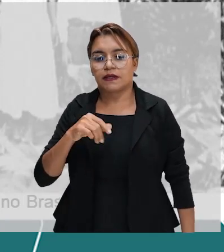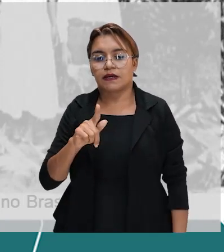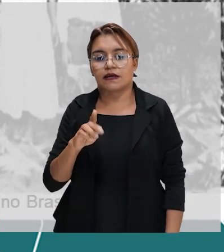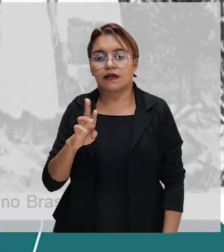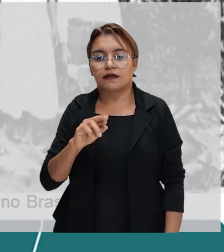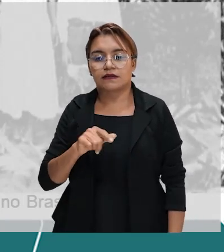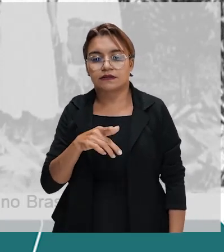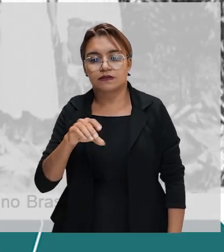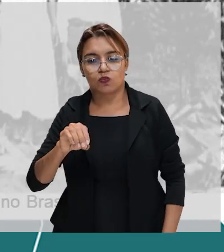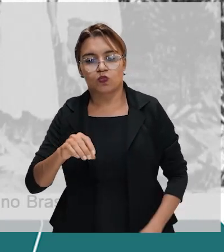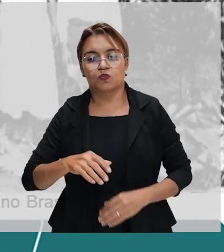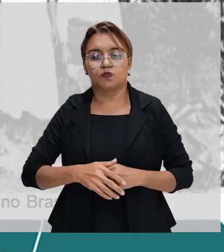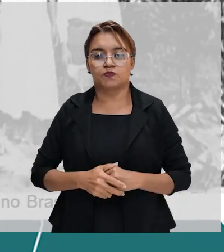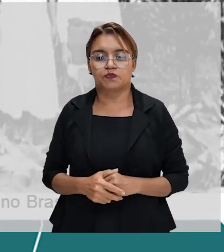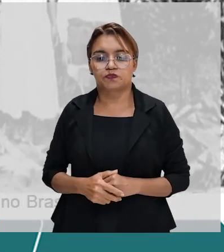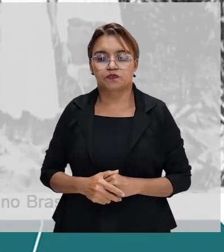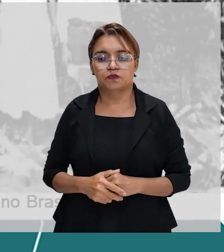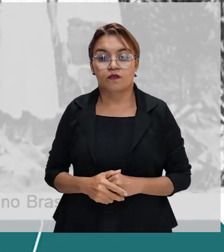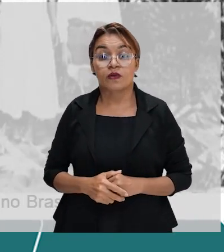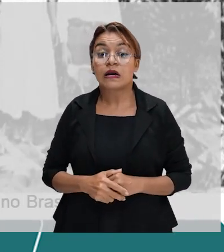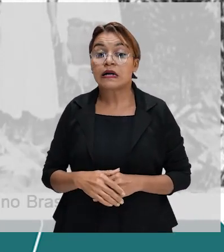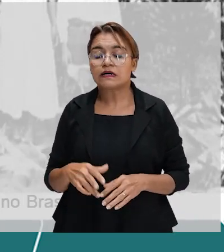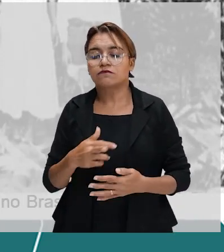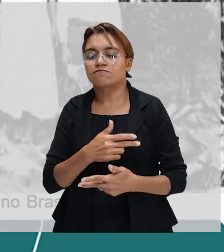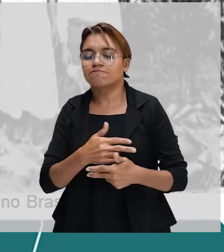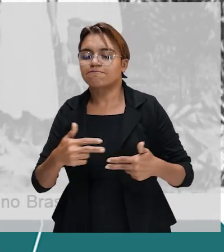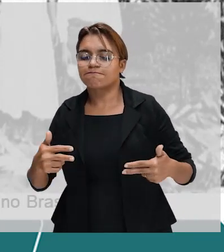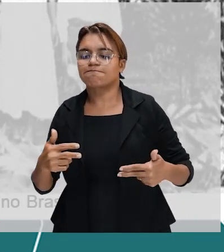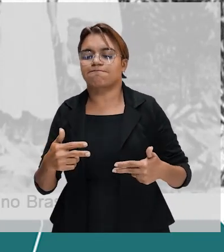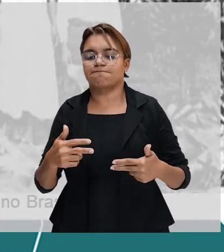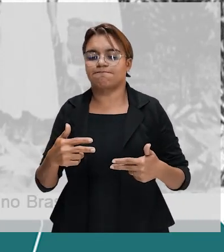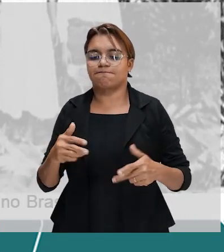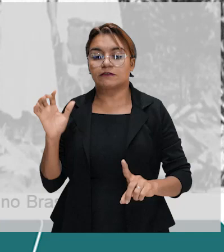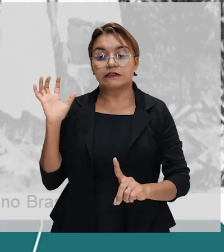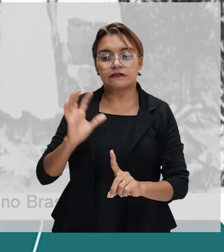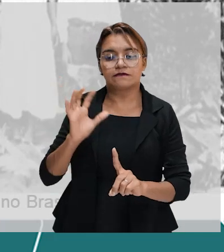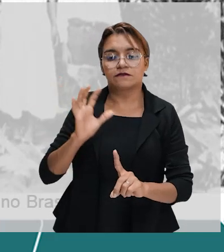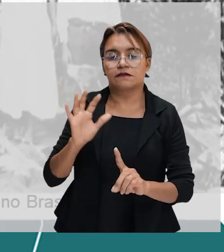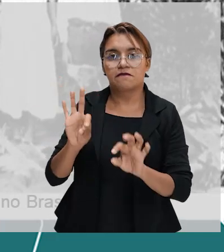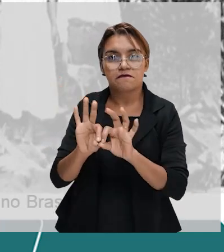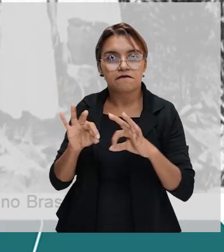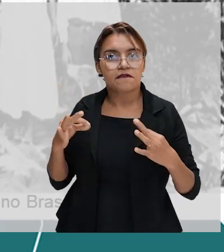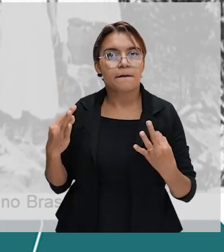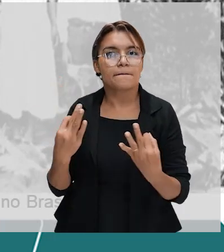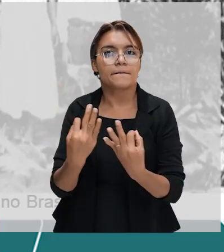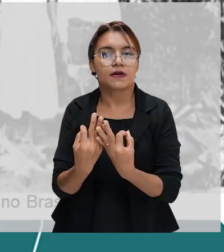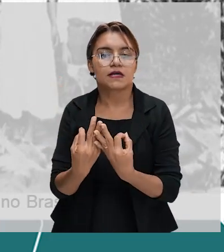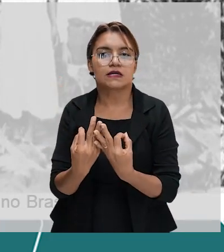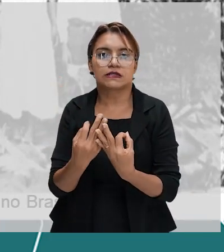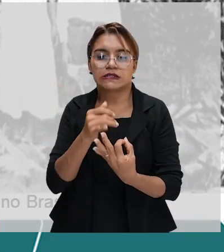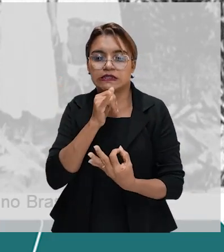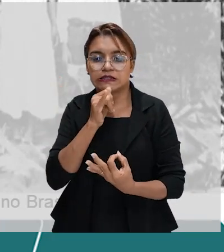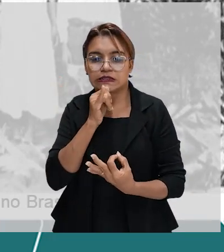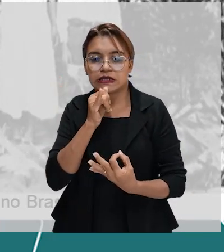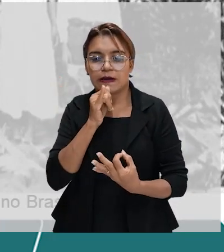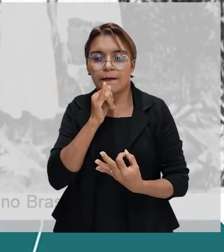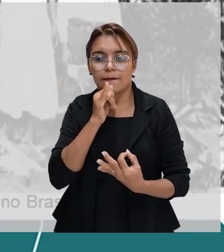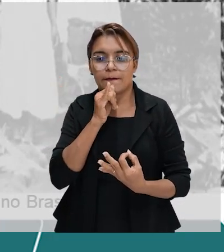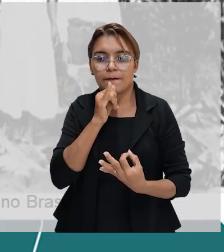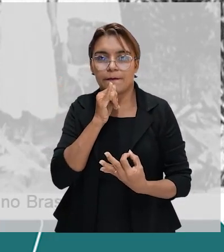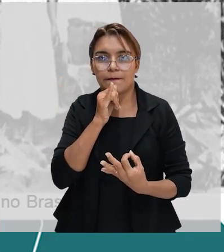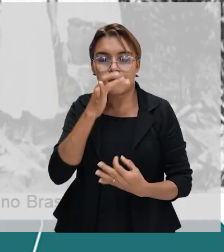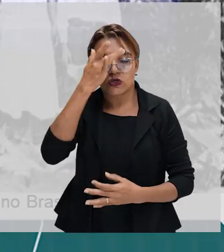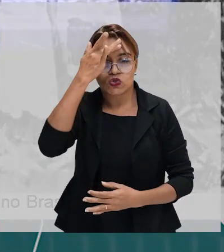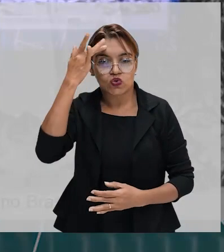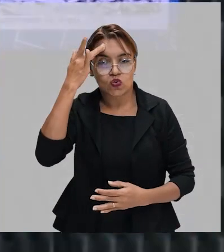Então, coisas que influenciaram. Aqui a gente tem família de imigrantes japoneses. Então, eu falei agora em São Paulo, em São Paulo tem um bairro, o bairro da